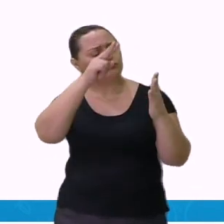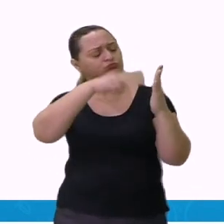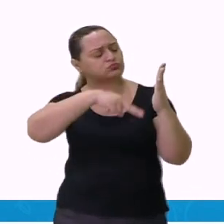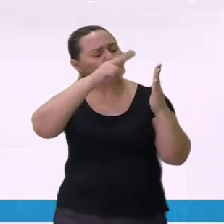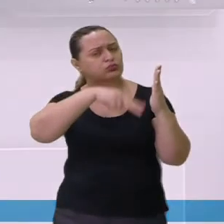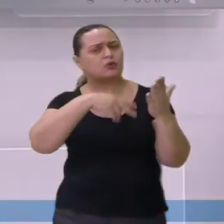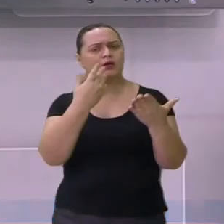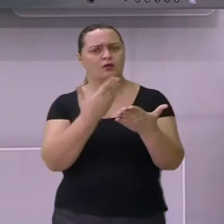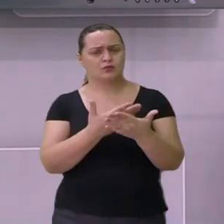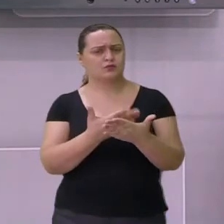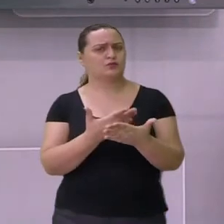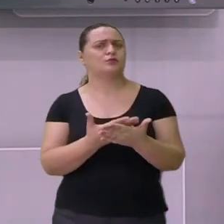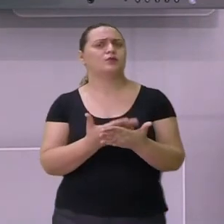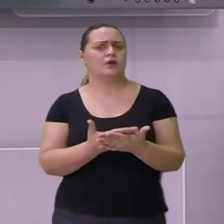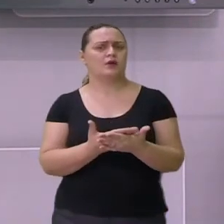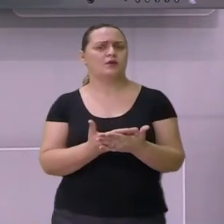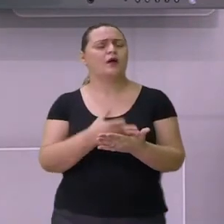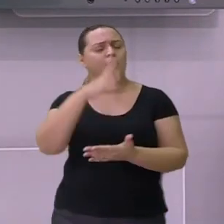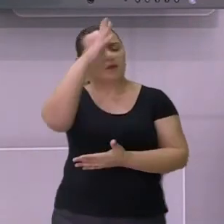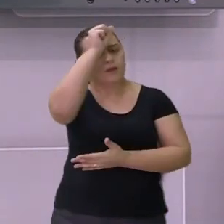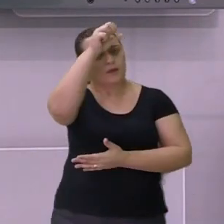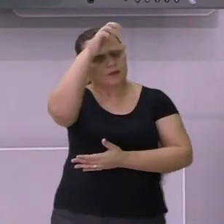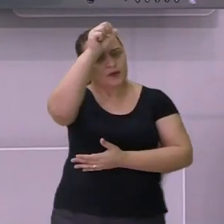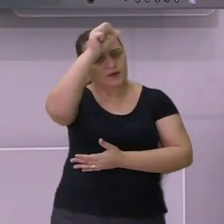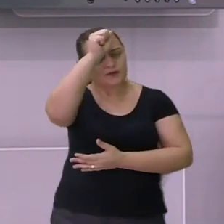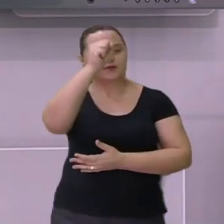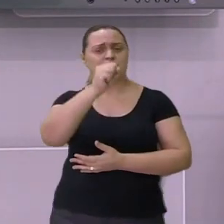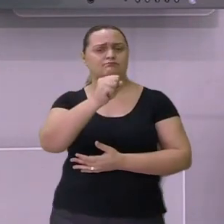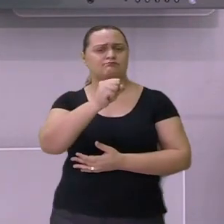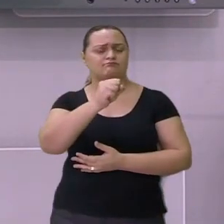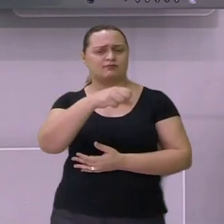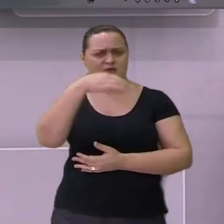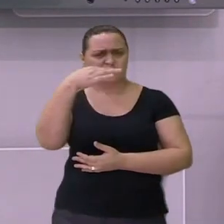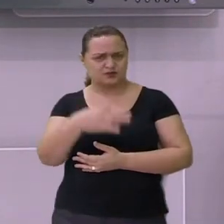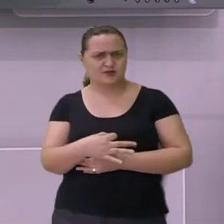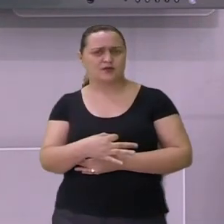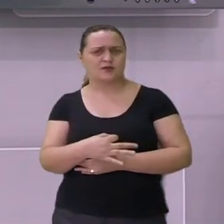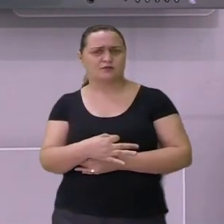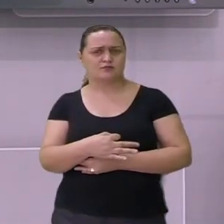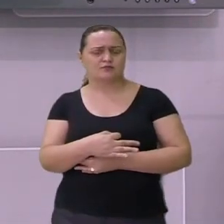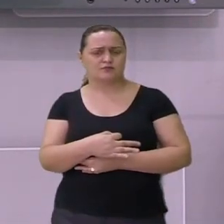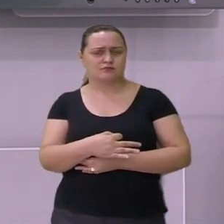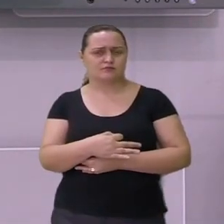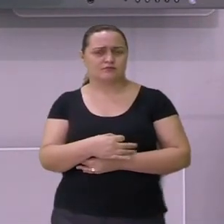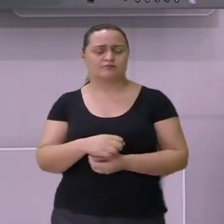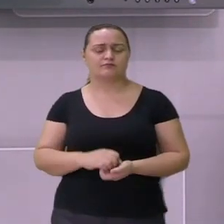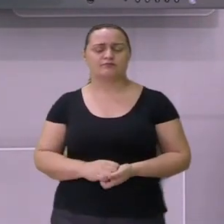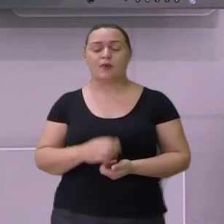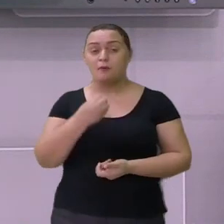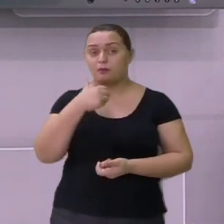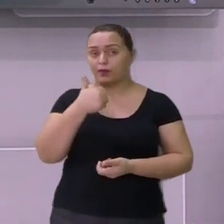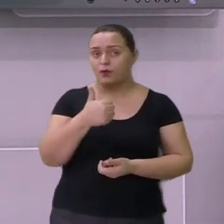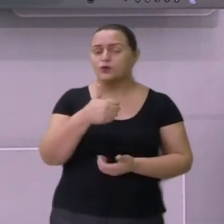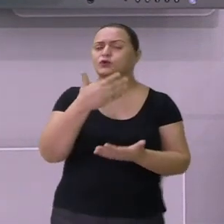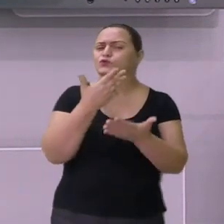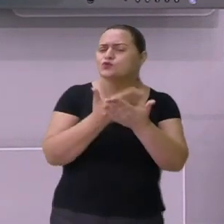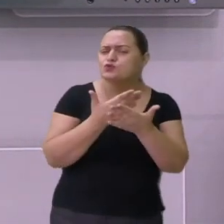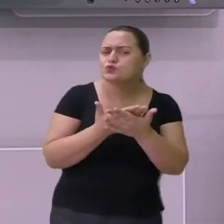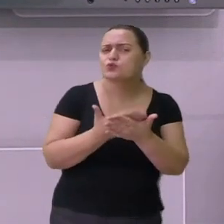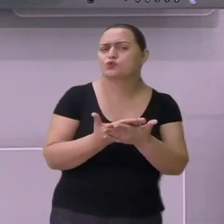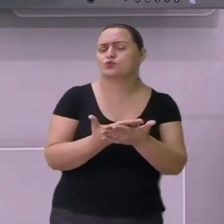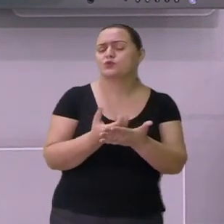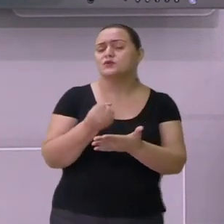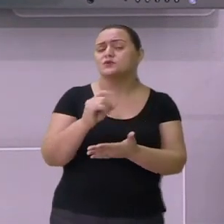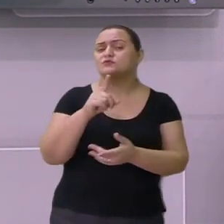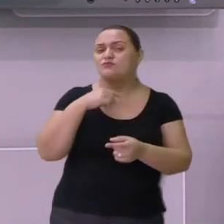tá? Não é para decorar, é para aprender, para memorizar, tá bom? Então, estudem bastante. Qualquer